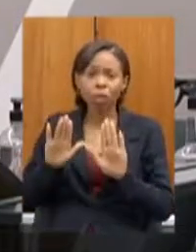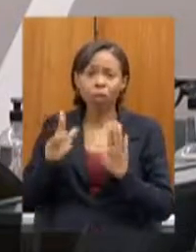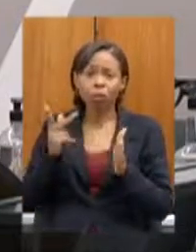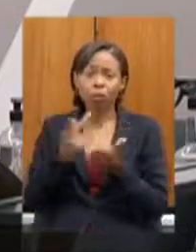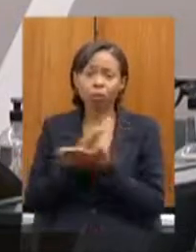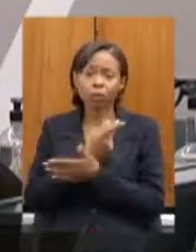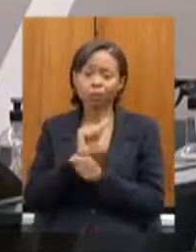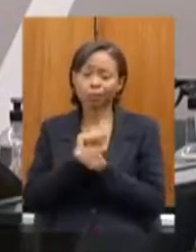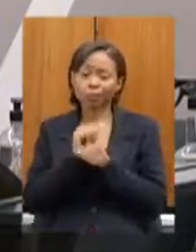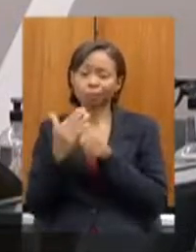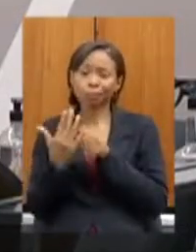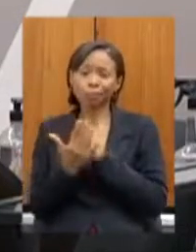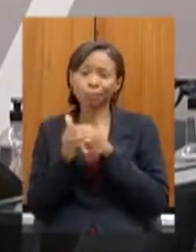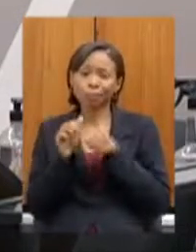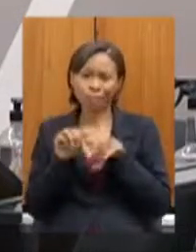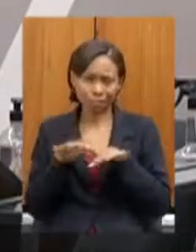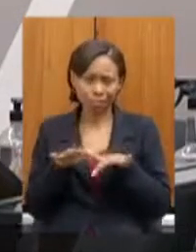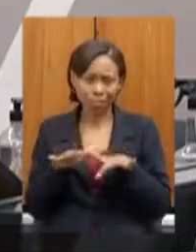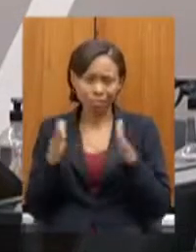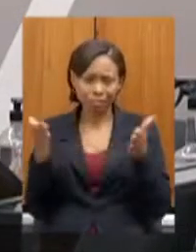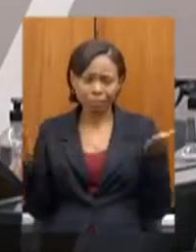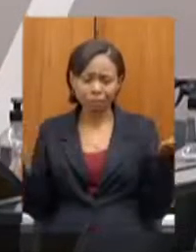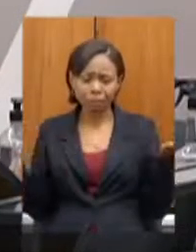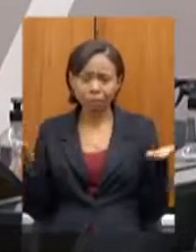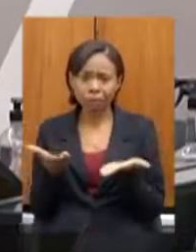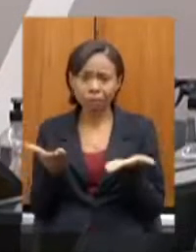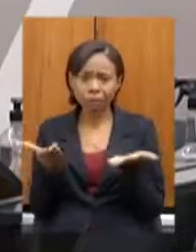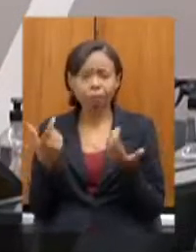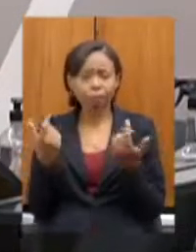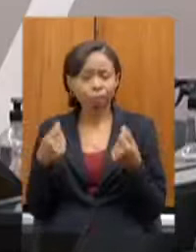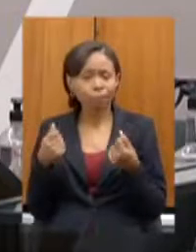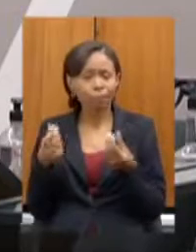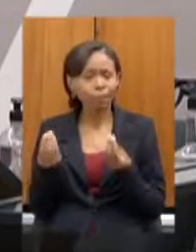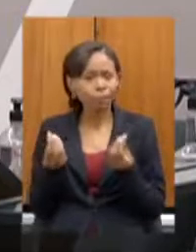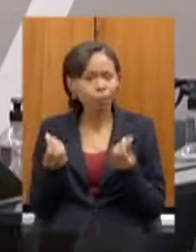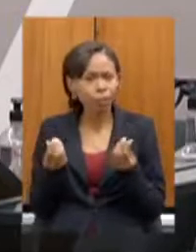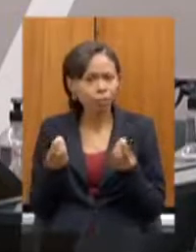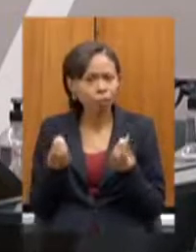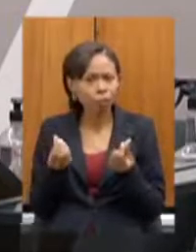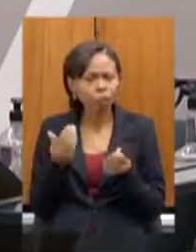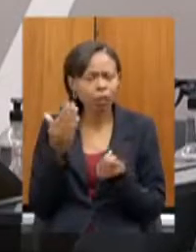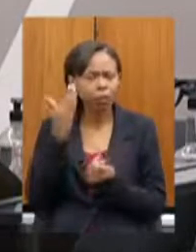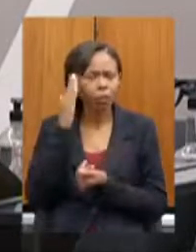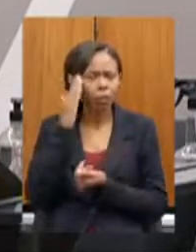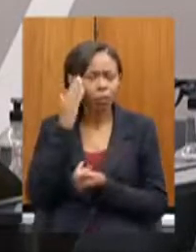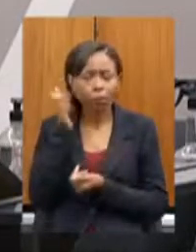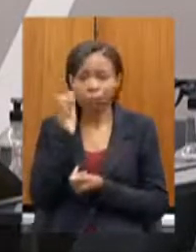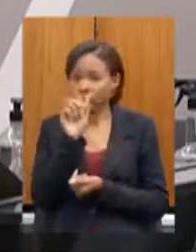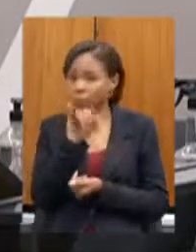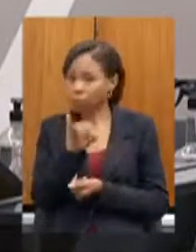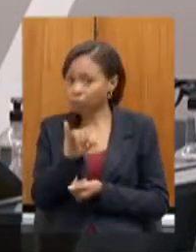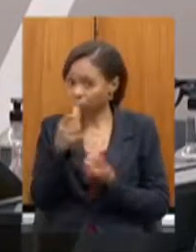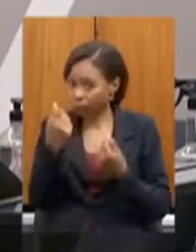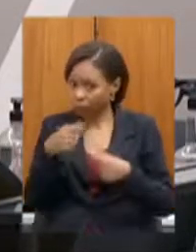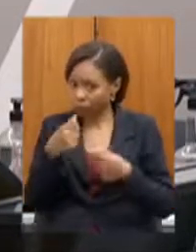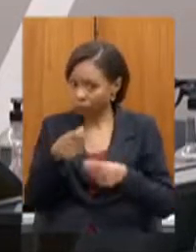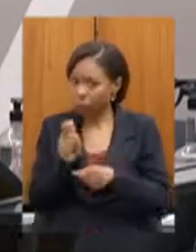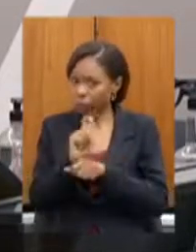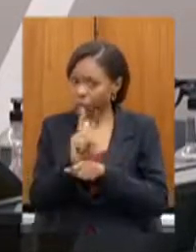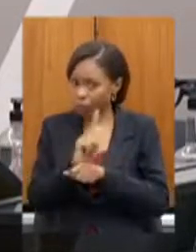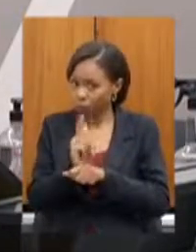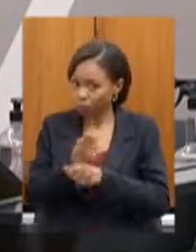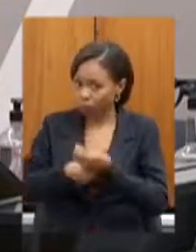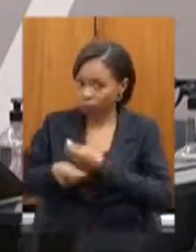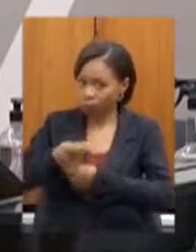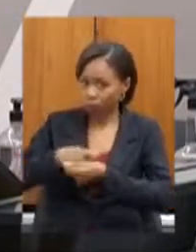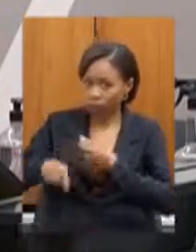temos que ter essa sensibilidade para entender que caso exista a necessidade da gestão de